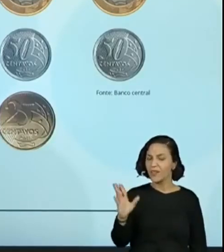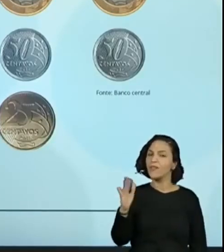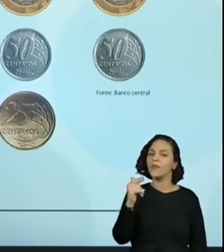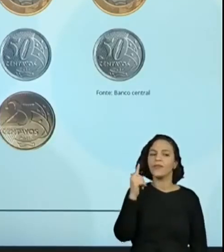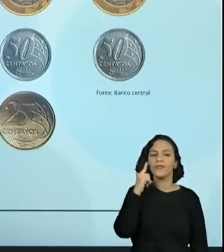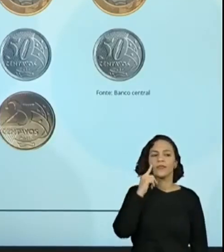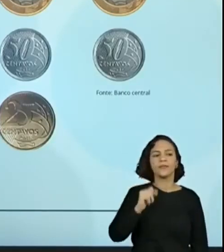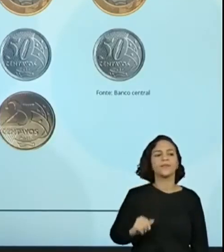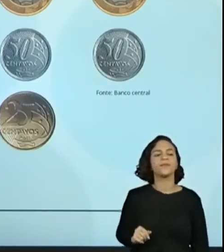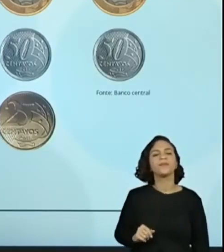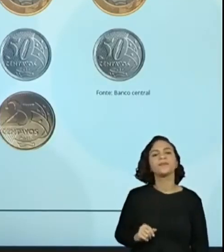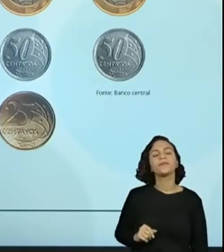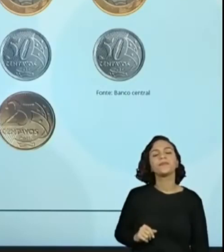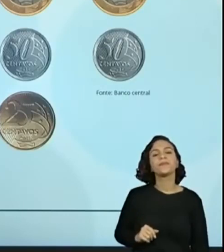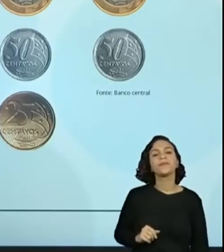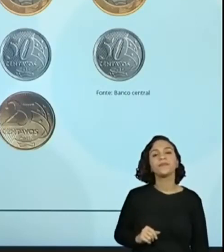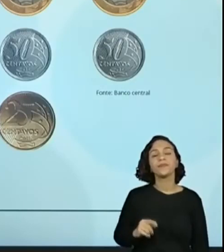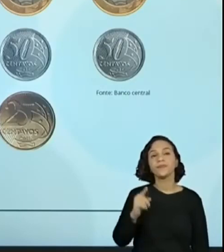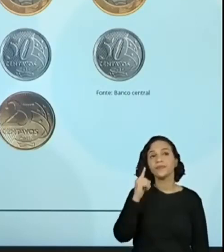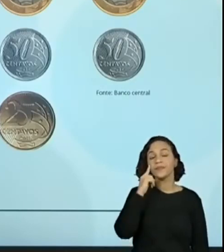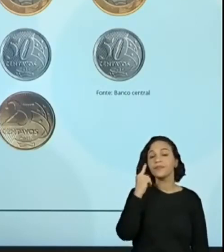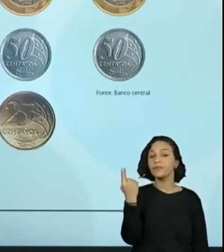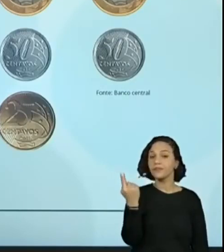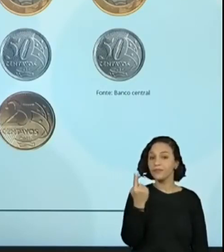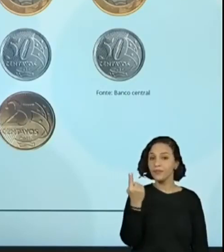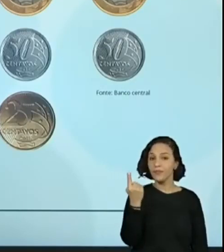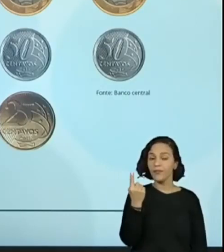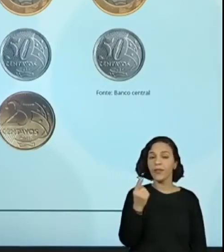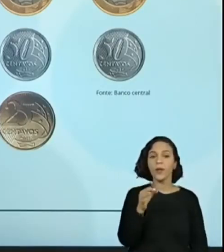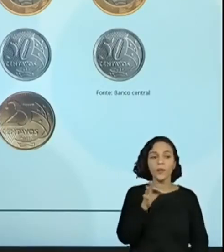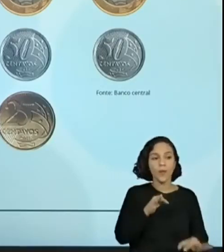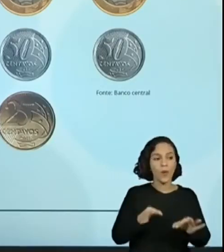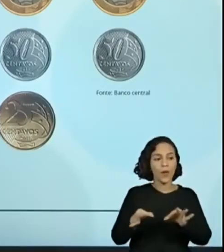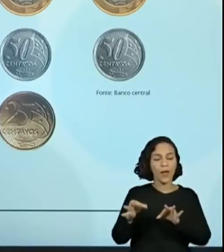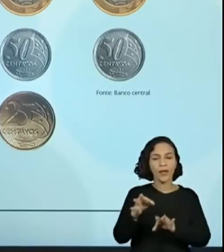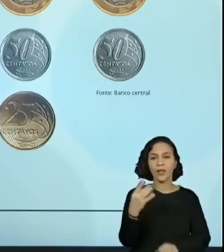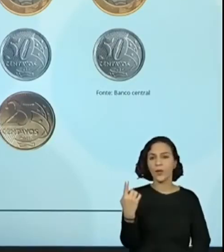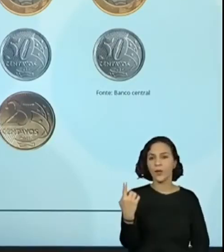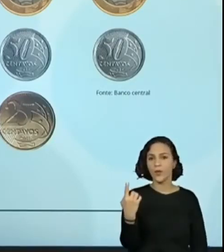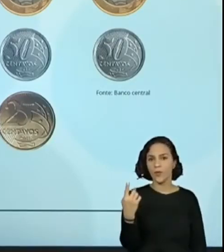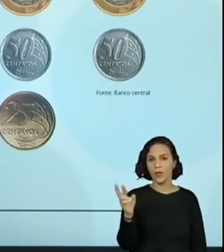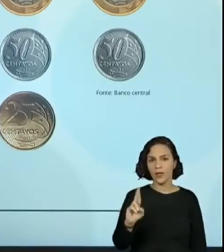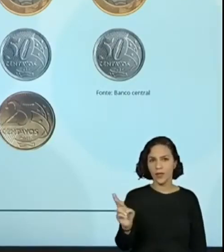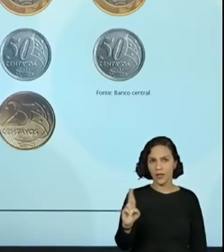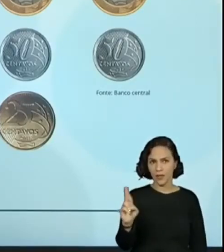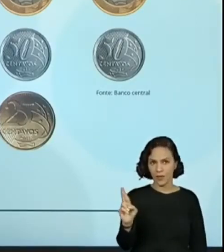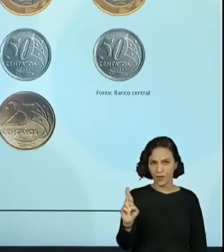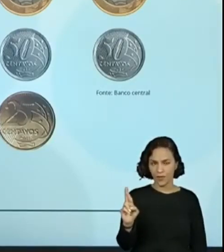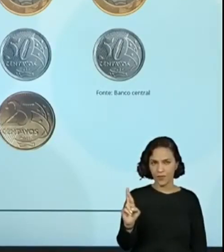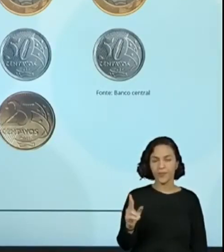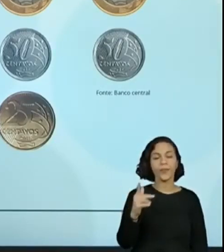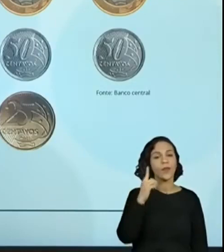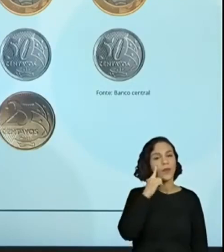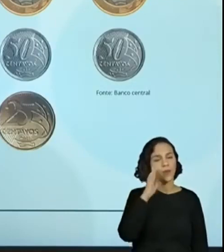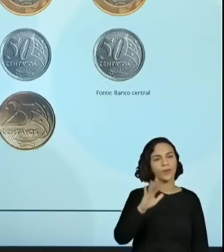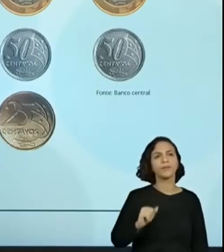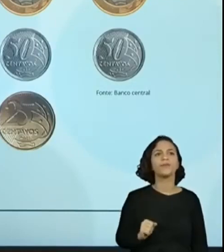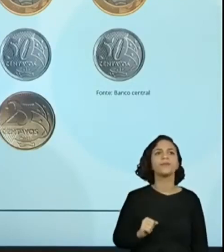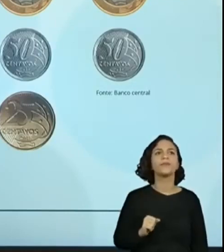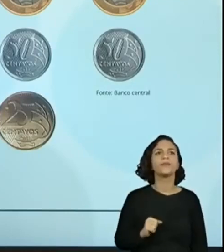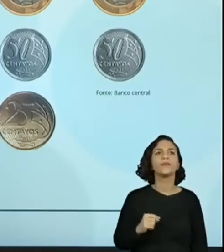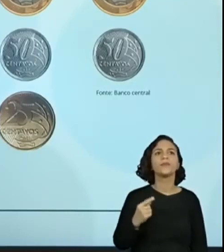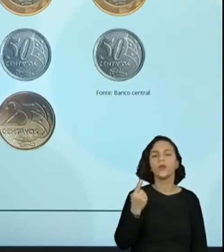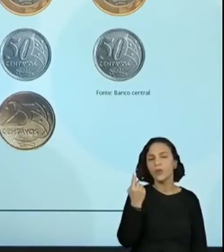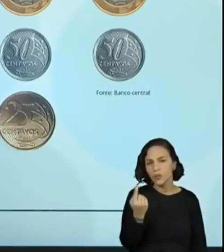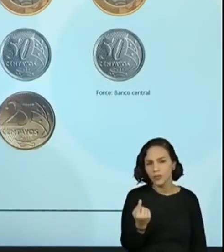Vamos lá, turminha. Aqui a gente vai contar primeiro as moedas de um real e escrever o valor dela aqui embaixo, tá bom? Então, são seis